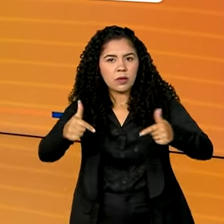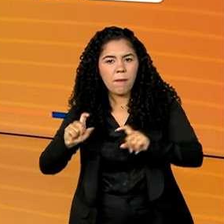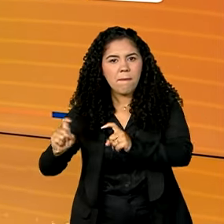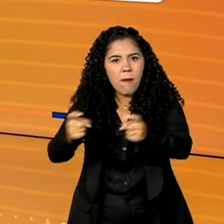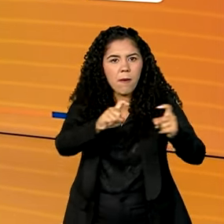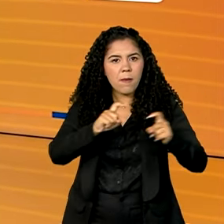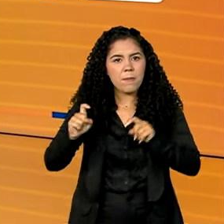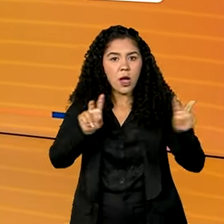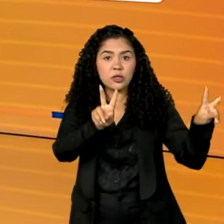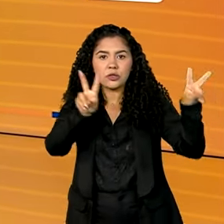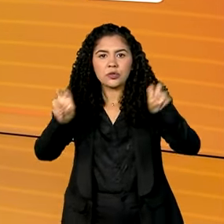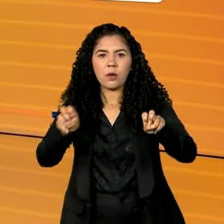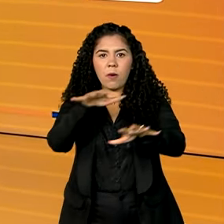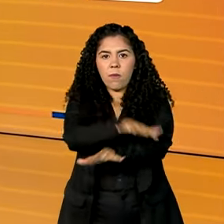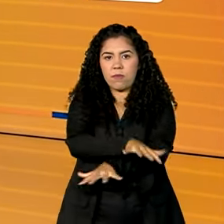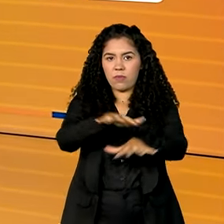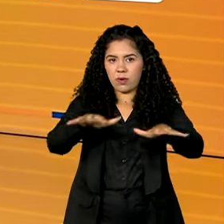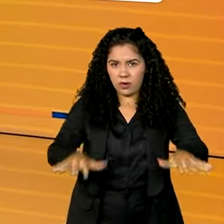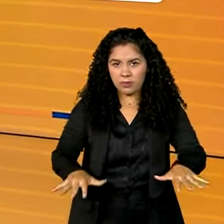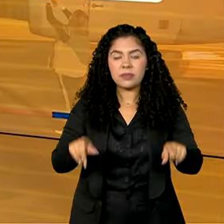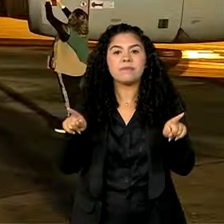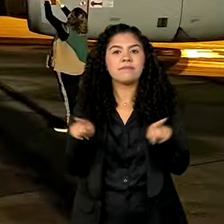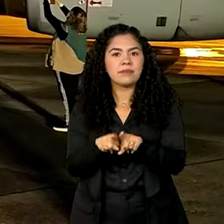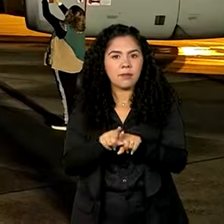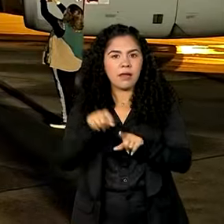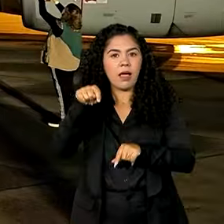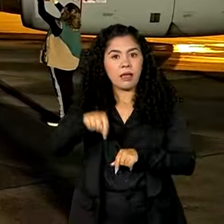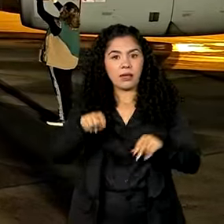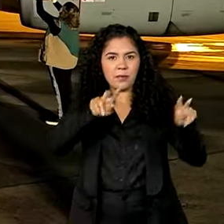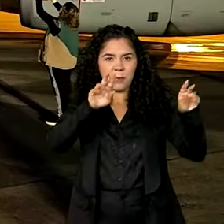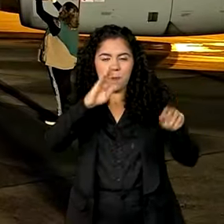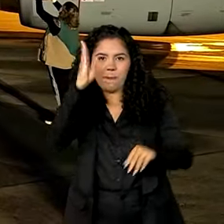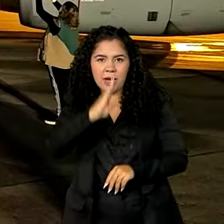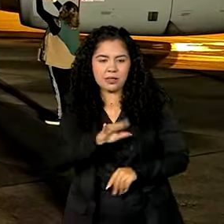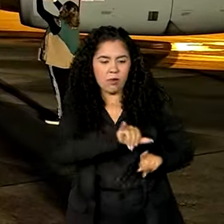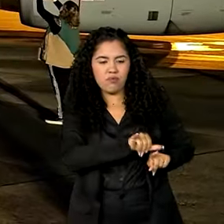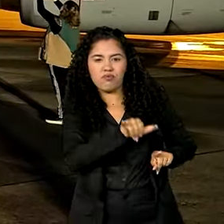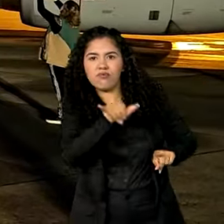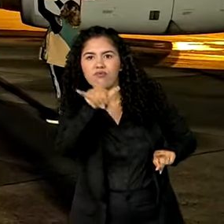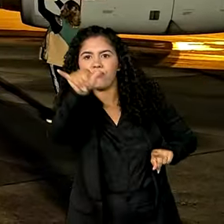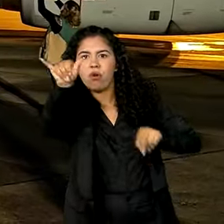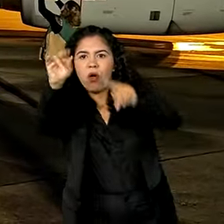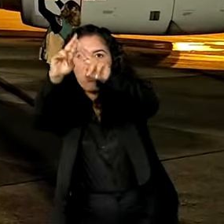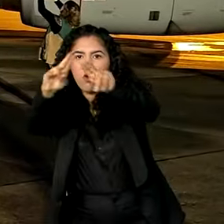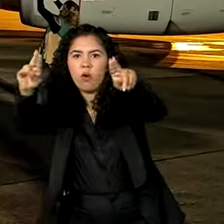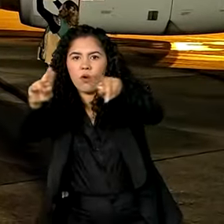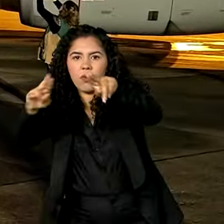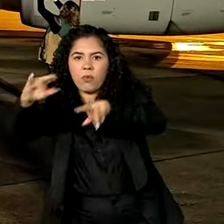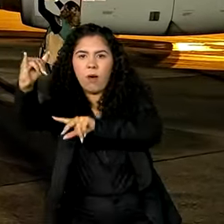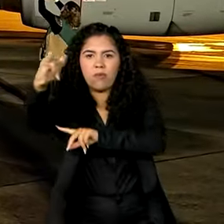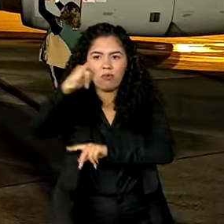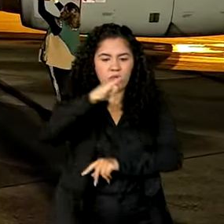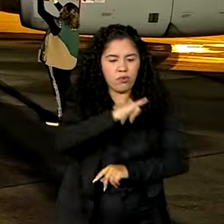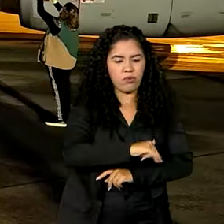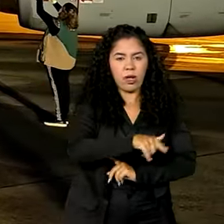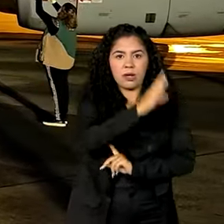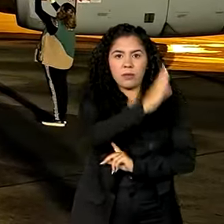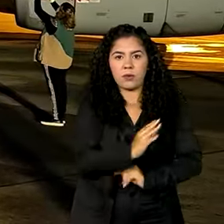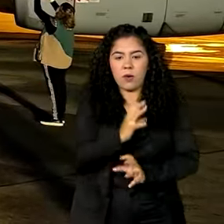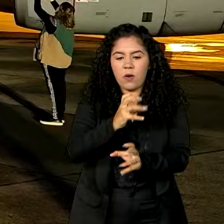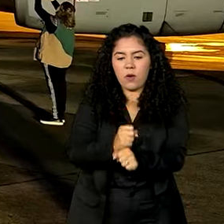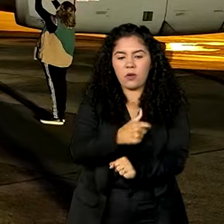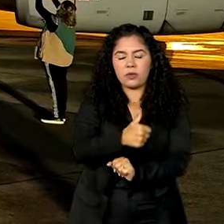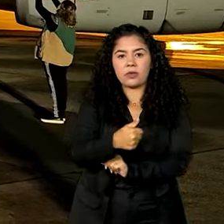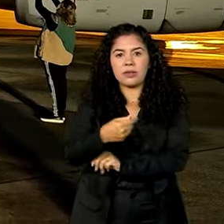debates sobre os biomas. Chega ao Brasil mais um voo da FAB com 213 resgatados do Líbano. É o